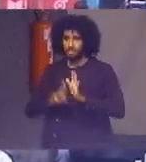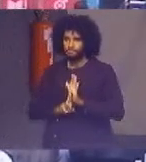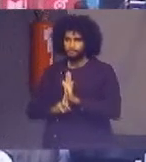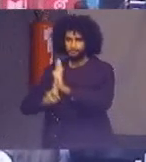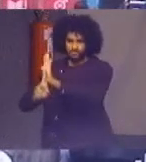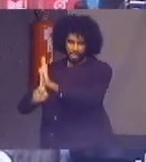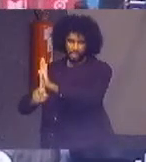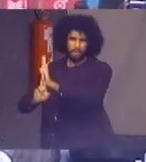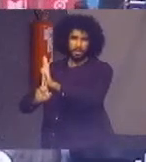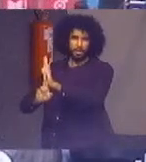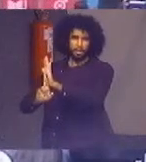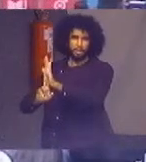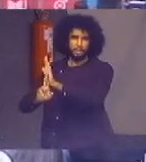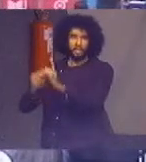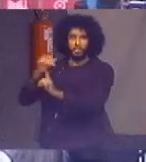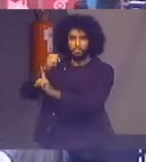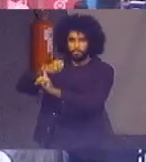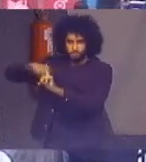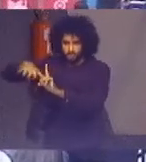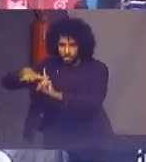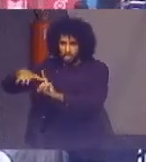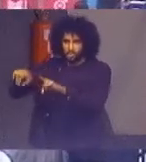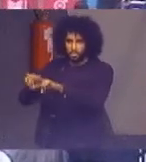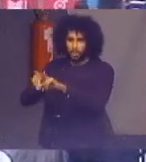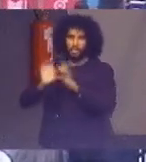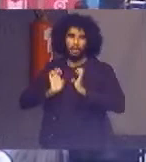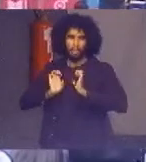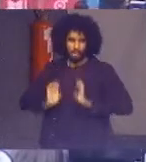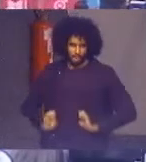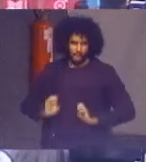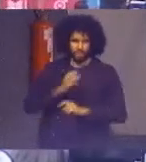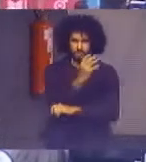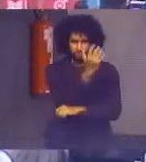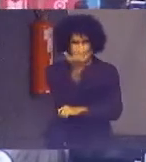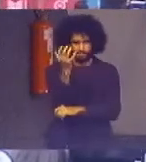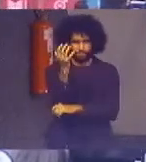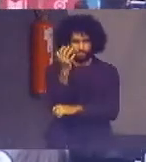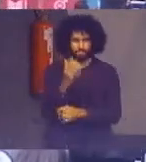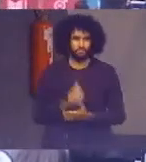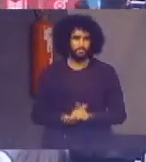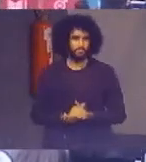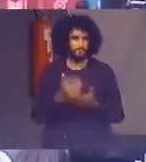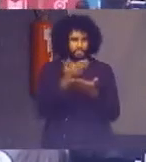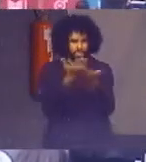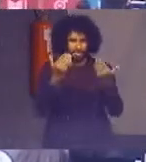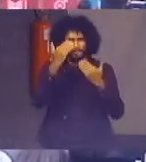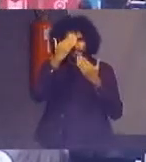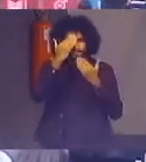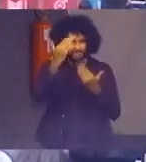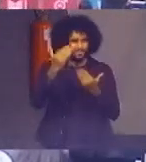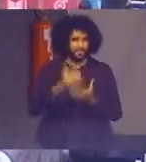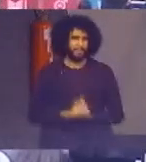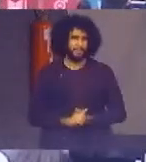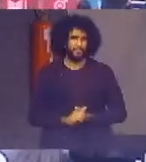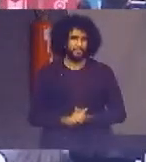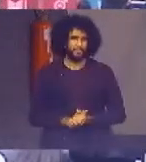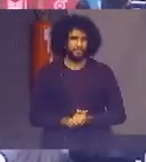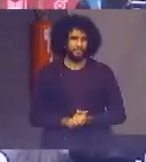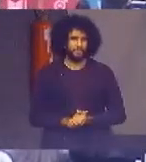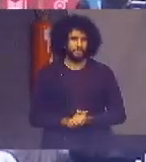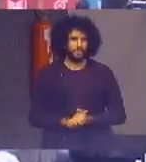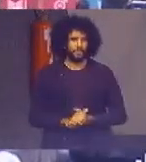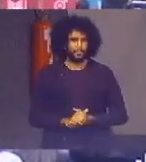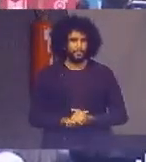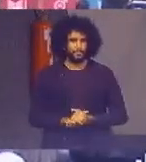enganjamento social e ética ambiental. Muito obrigado. Aplausos.